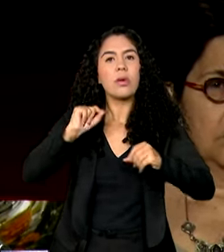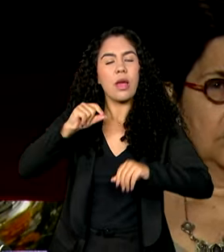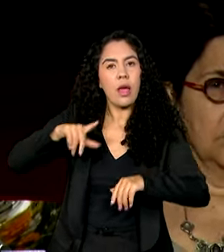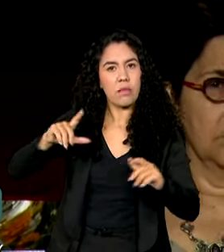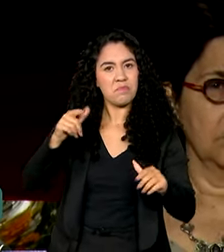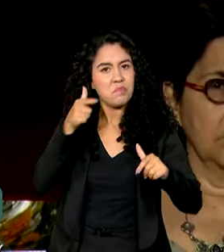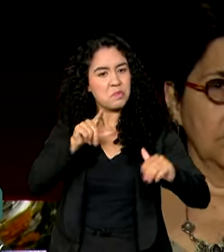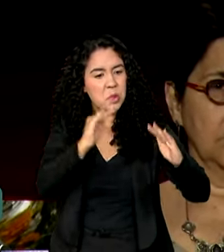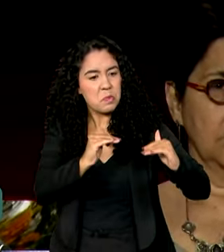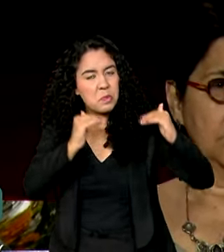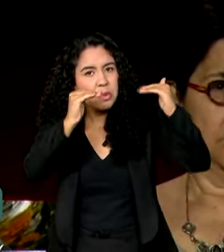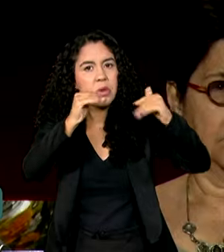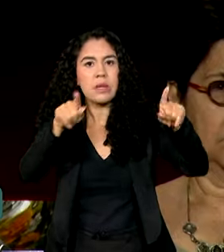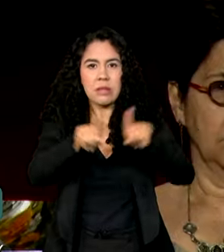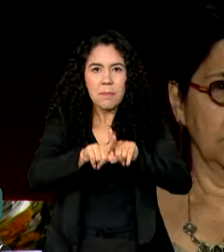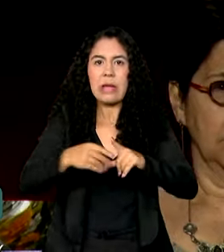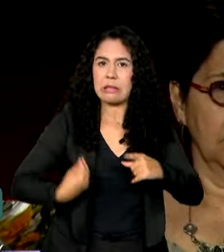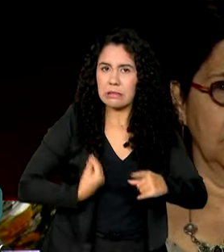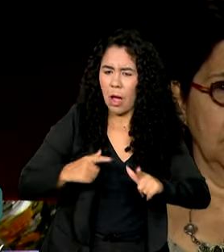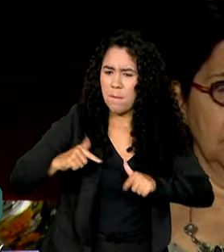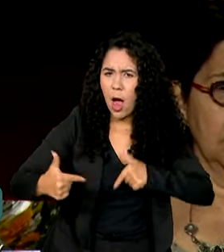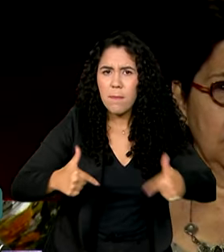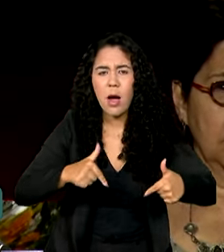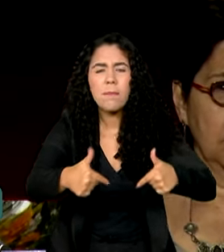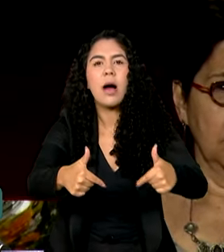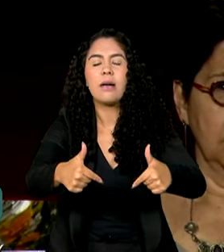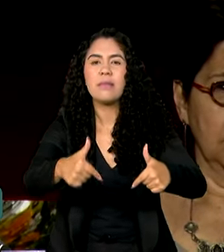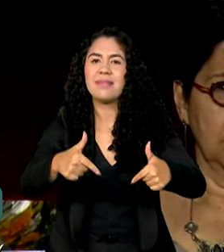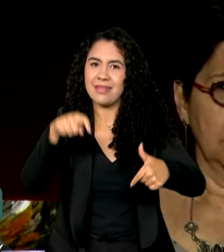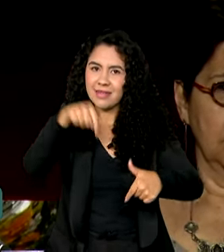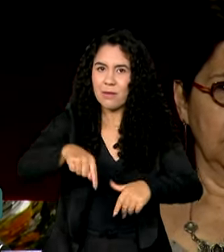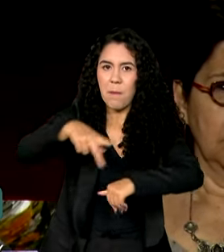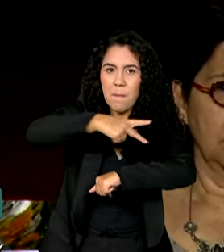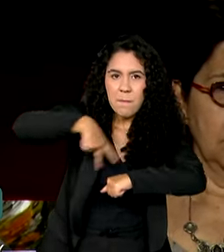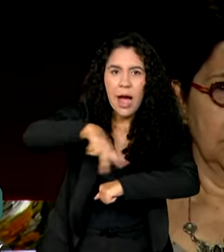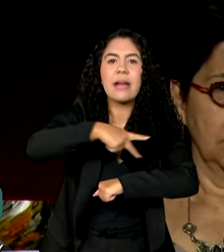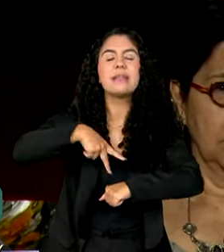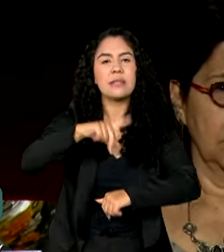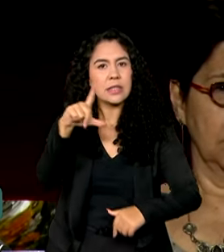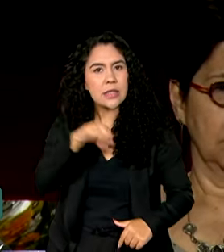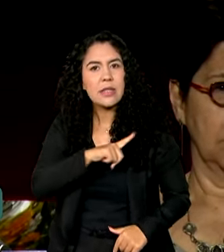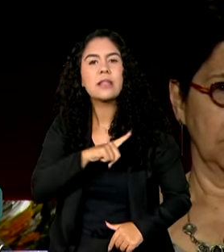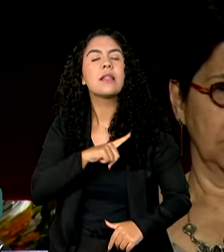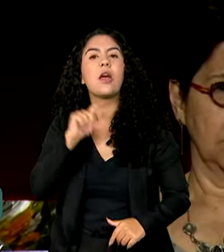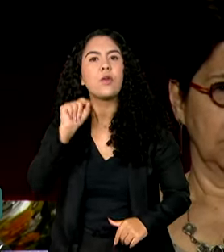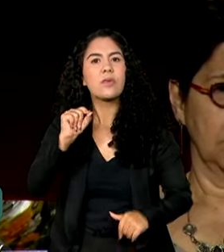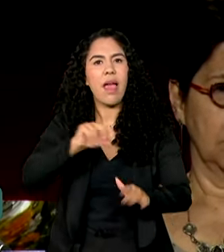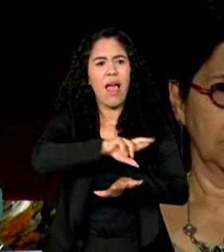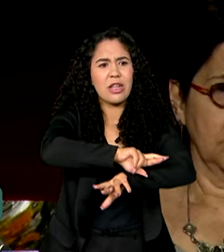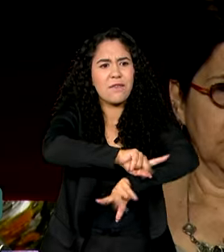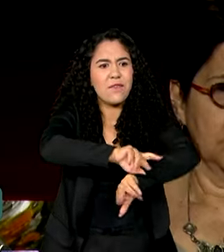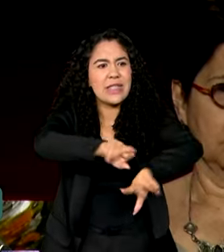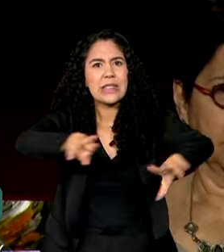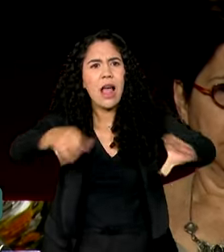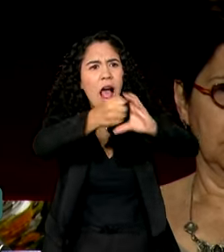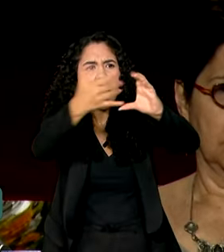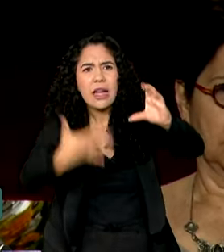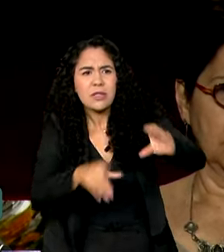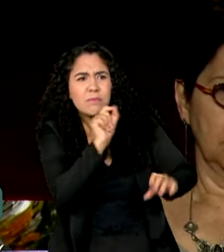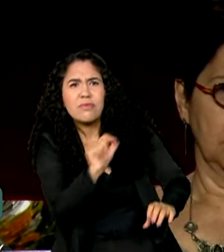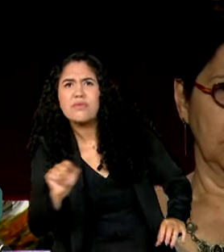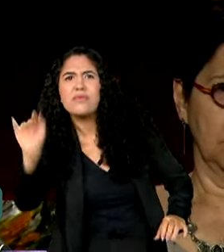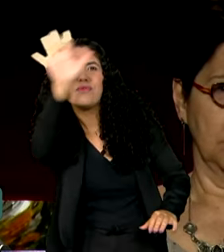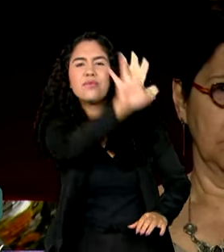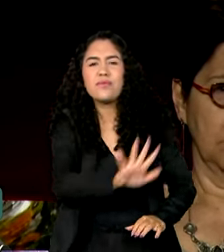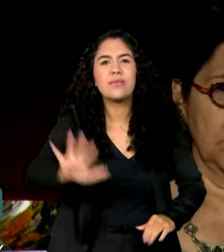altiva e ativa, sobretudo um país como esse, que tem uma das maiores diversidades culturais do mundo e